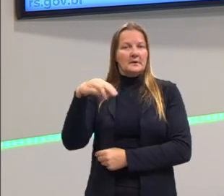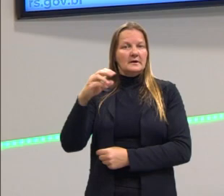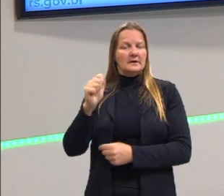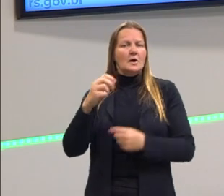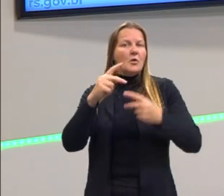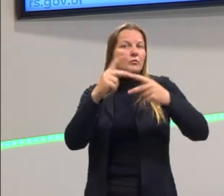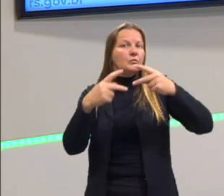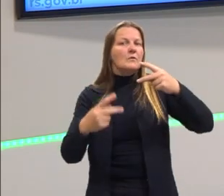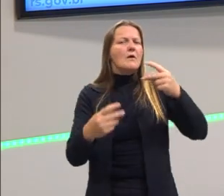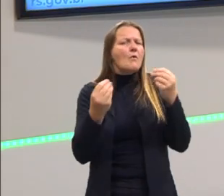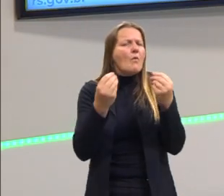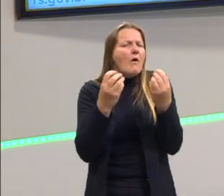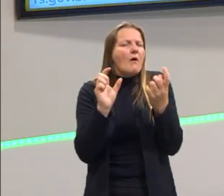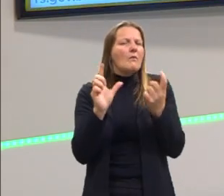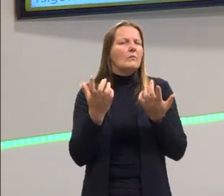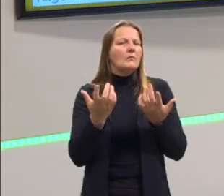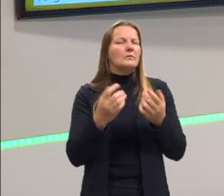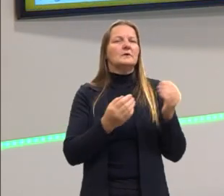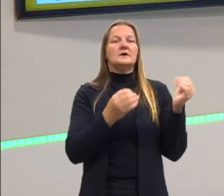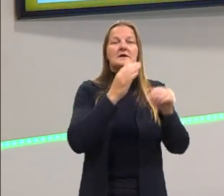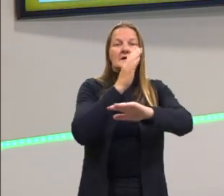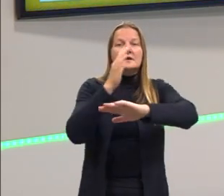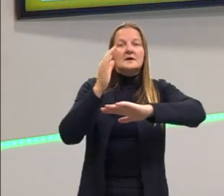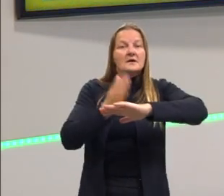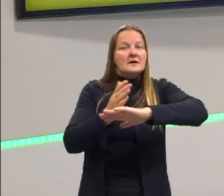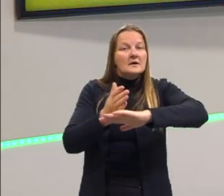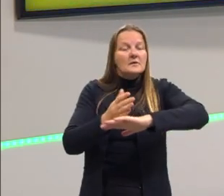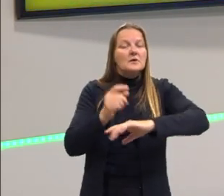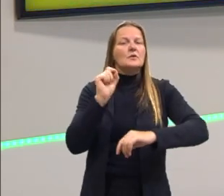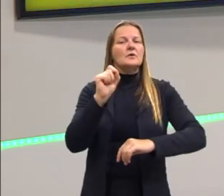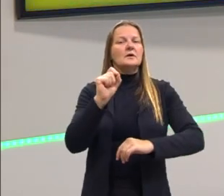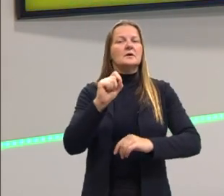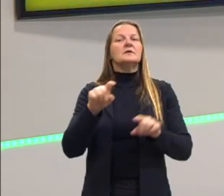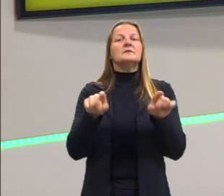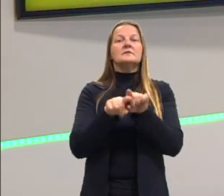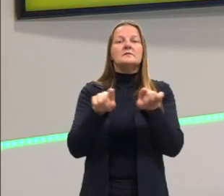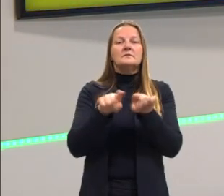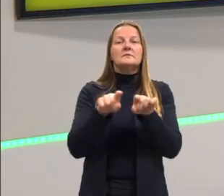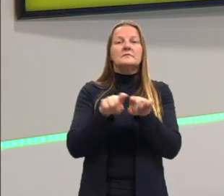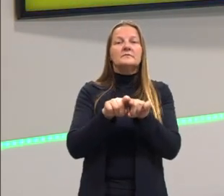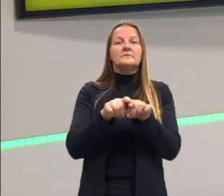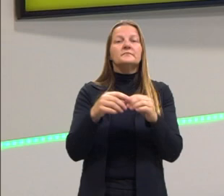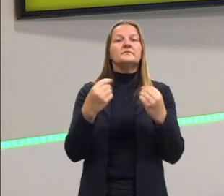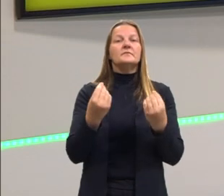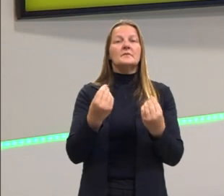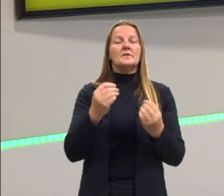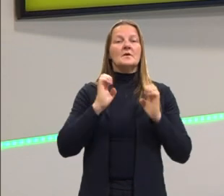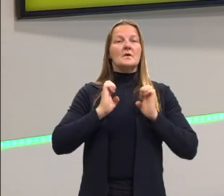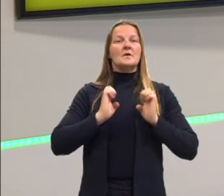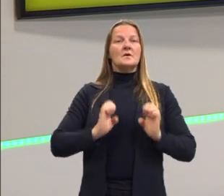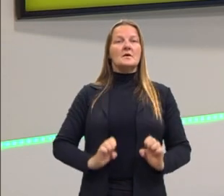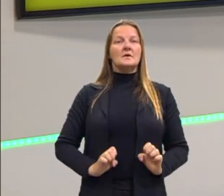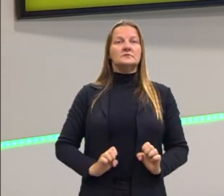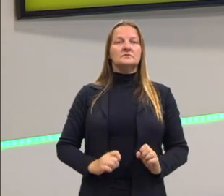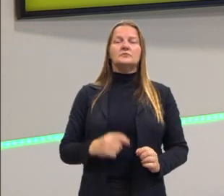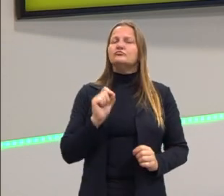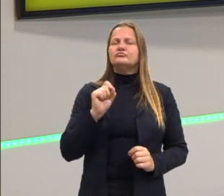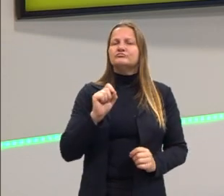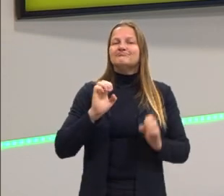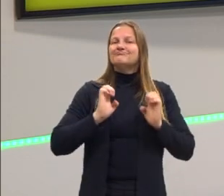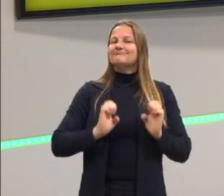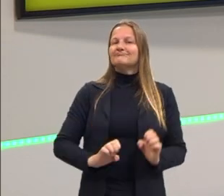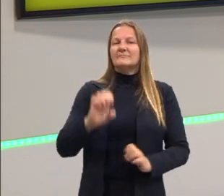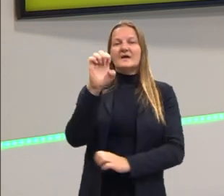determinado período. Nesse paradigma da Idade Moderna, também a questão da ética. A ética também vai